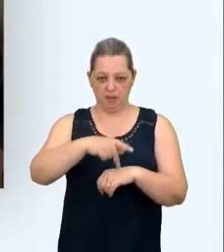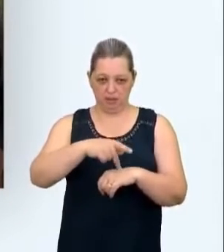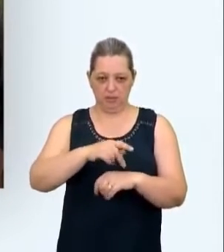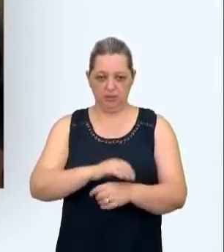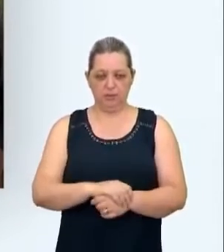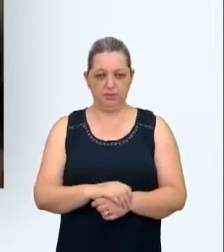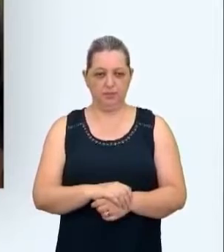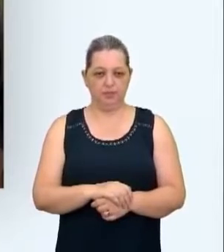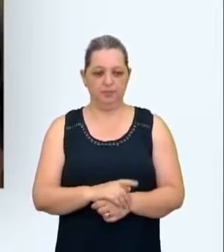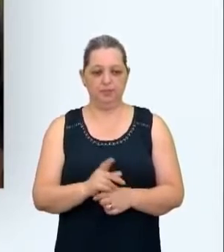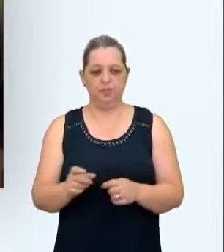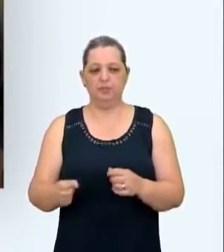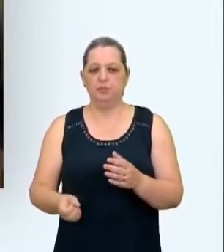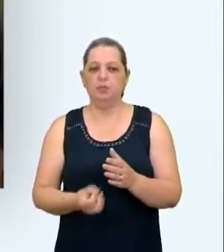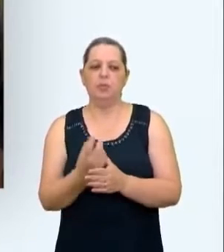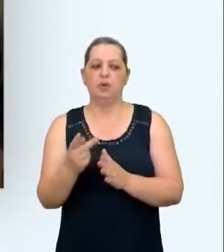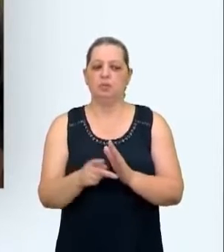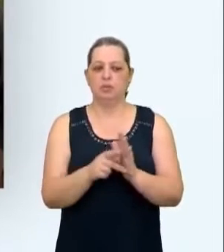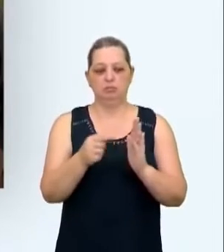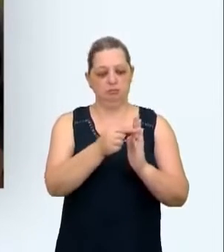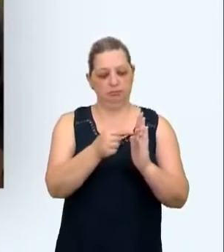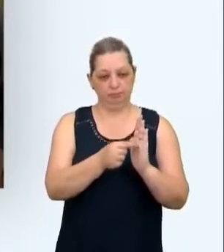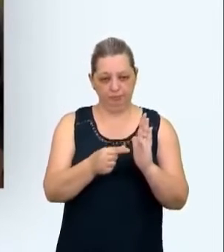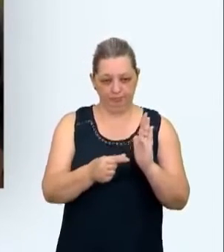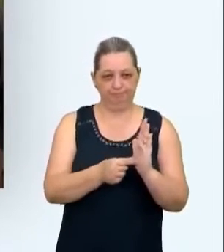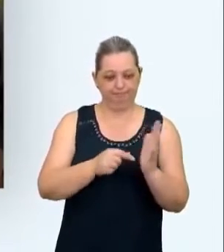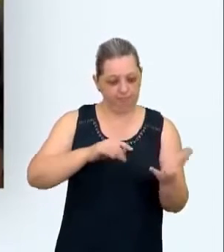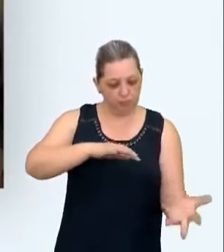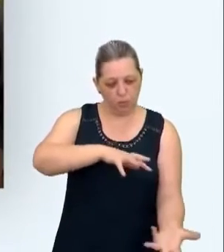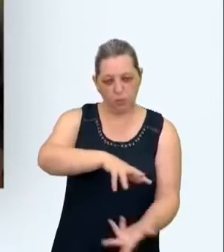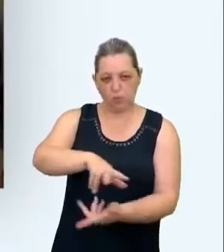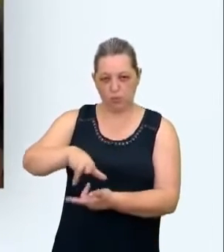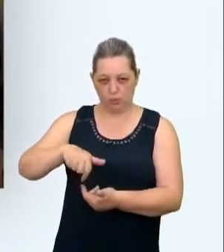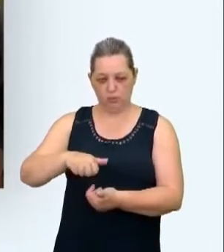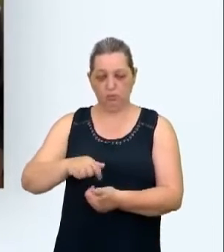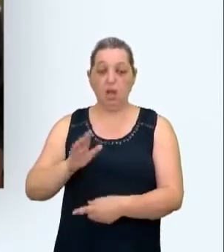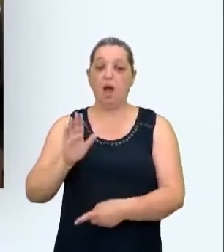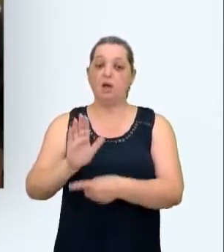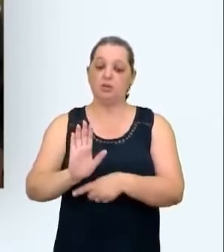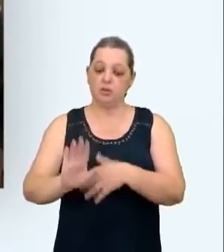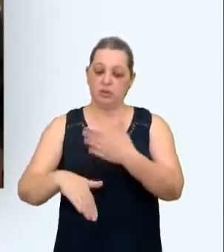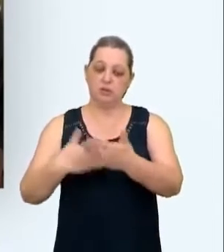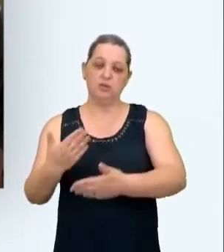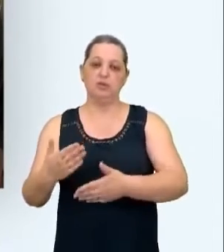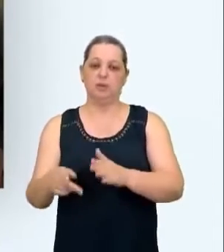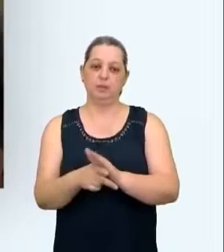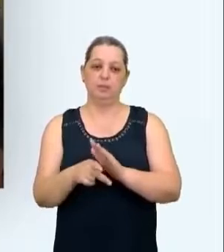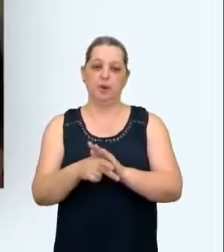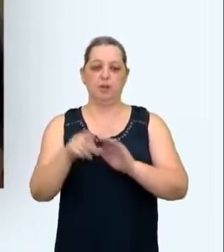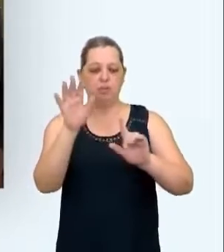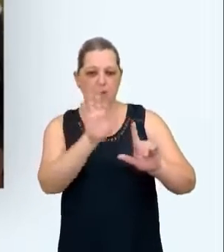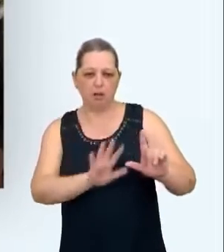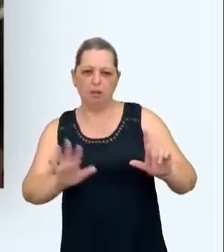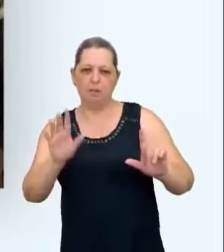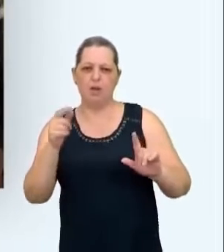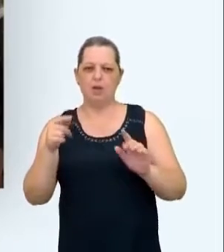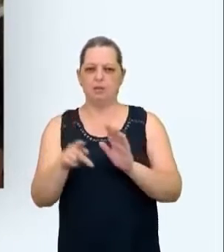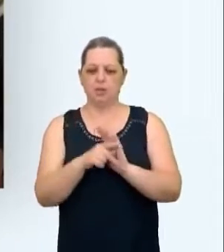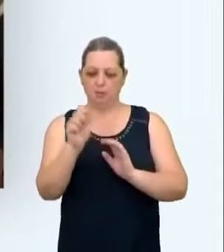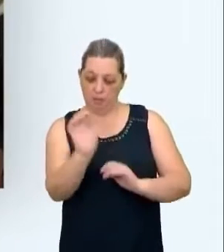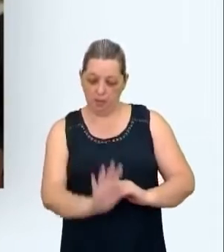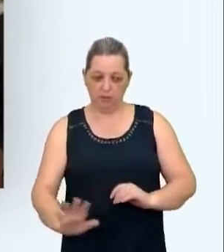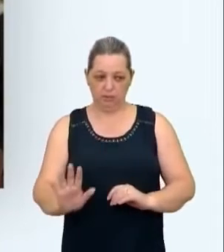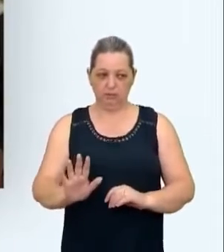Produzimos um software global, o que nos deixa muito felizes. Isso ajuda a desenvolver uma nova imagem da África e do que os africanos são